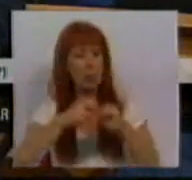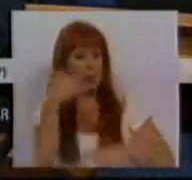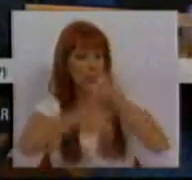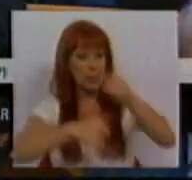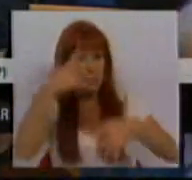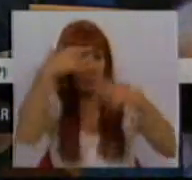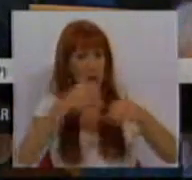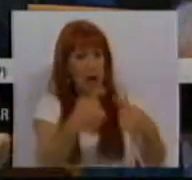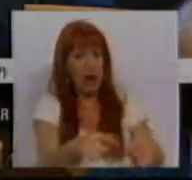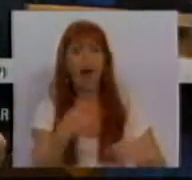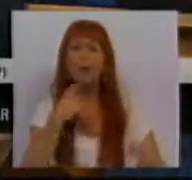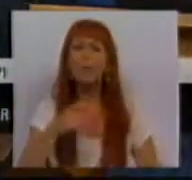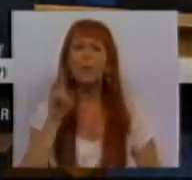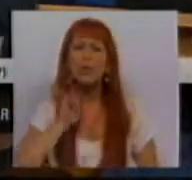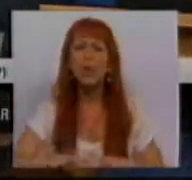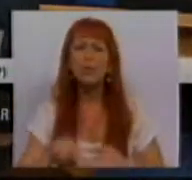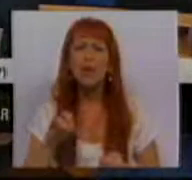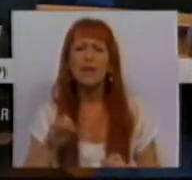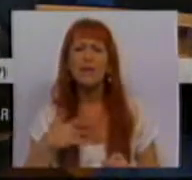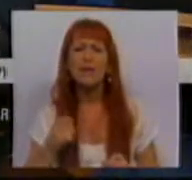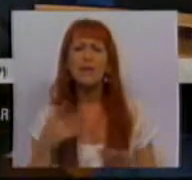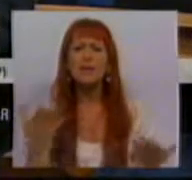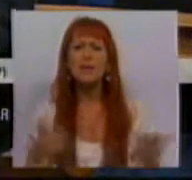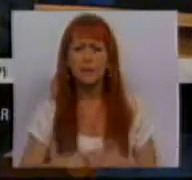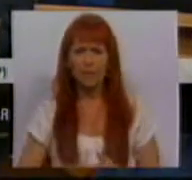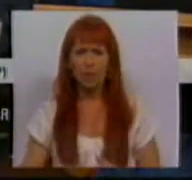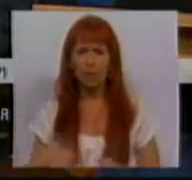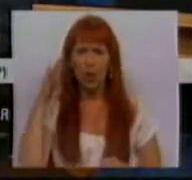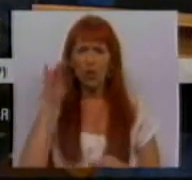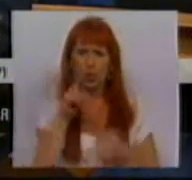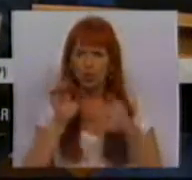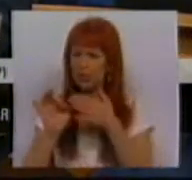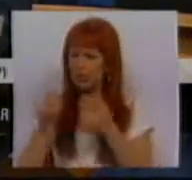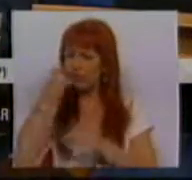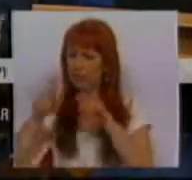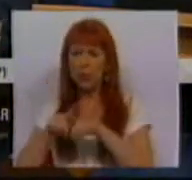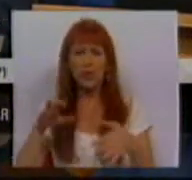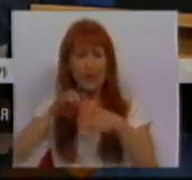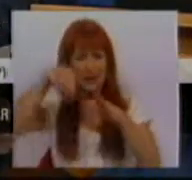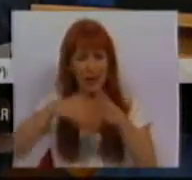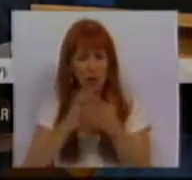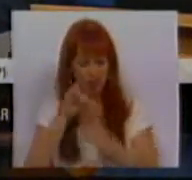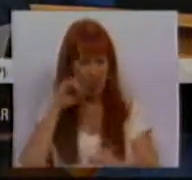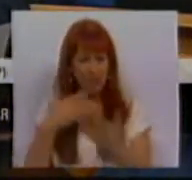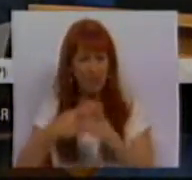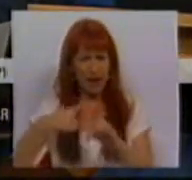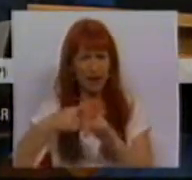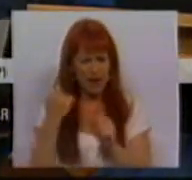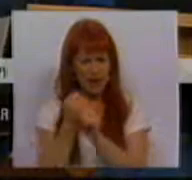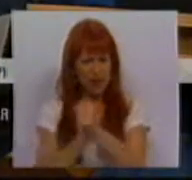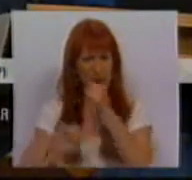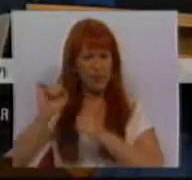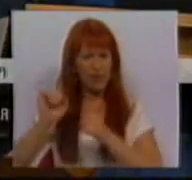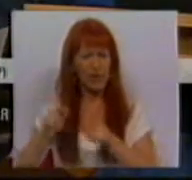violência disciplina. Pergunta, Sra. Deputada Ezida Alguincha, o número de elementos do pessoal não docente por escola garante o sucesso da sua ação?